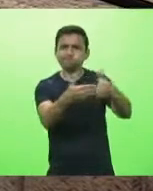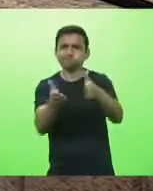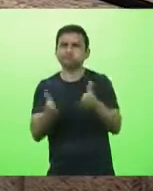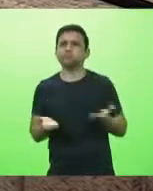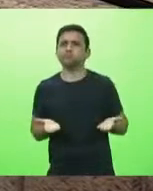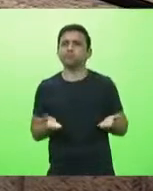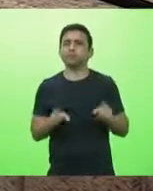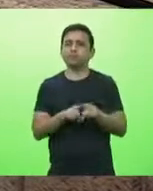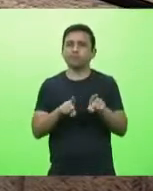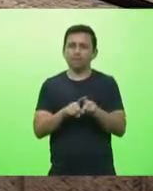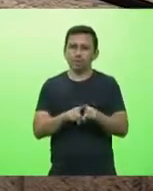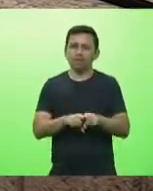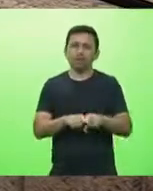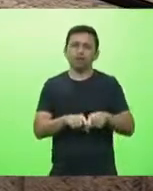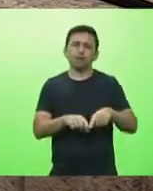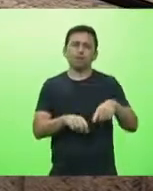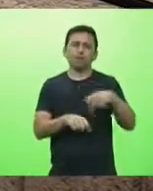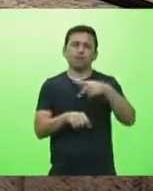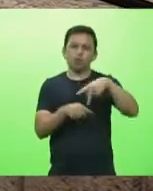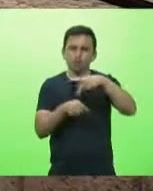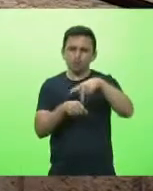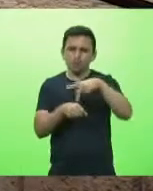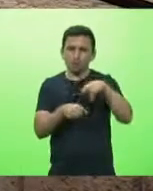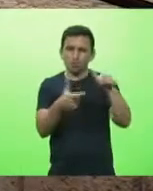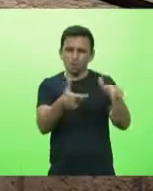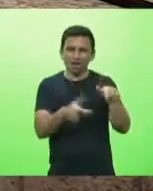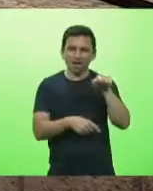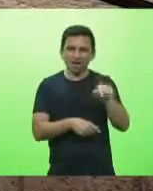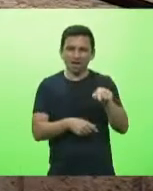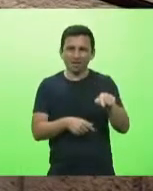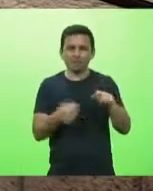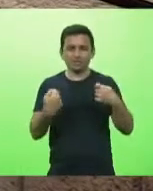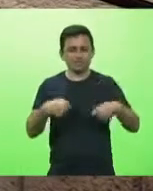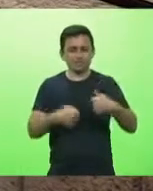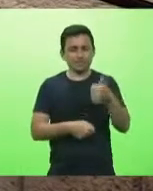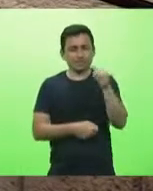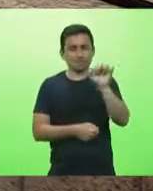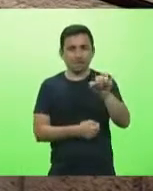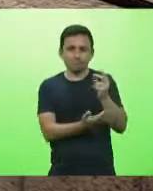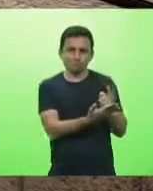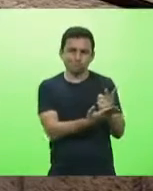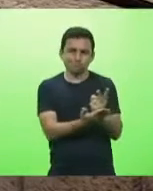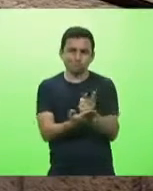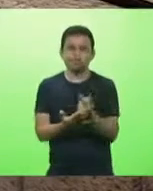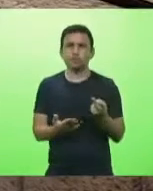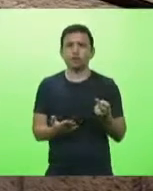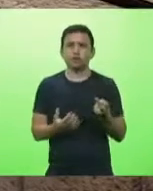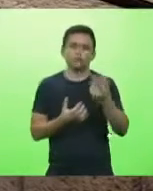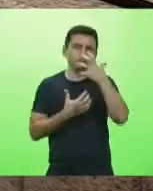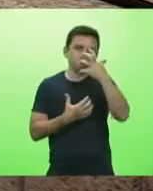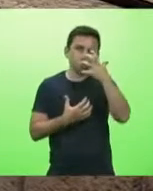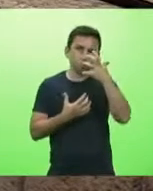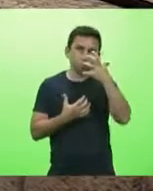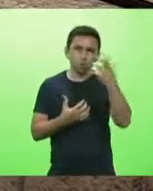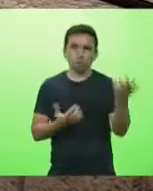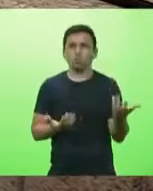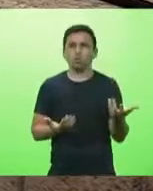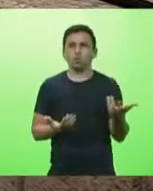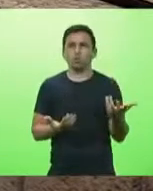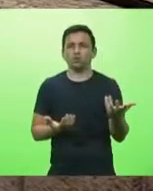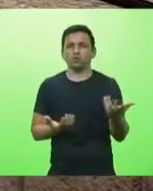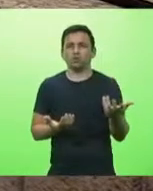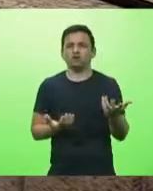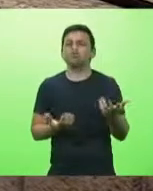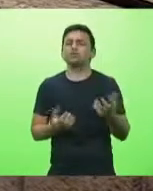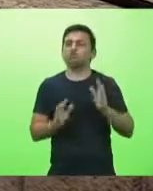palma sola para 10 leitos clínicos também mais um respirador e uma bomba de infusão que está em